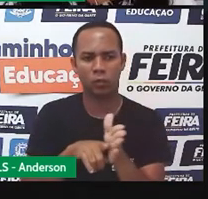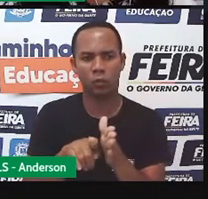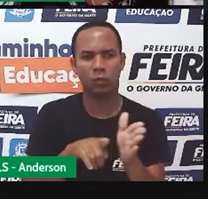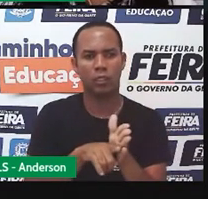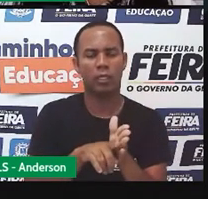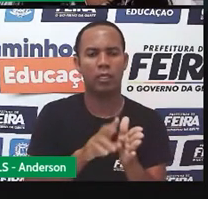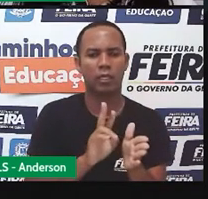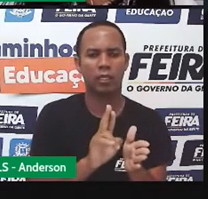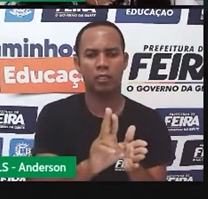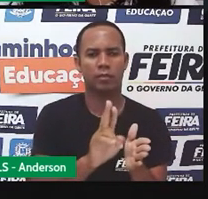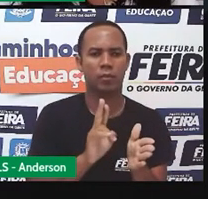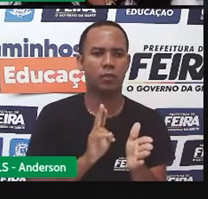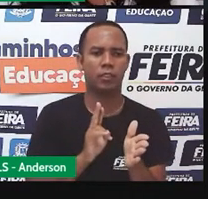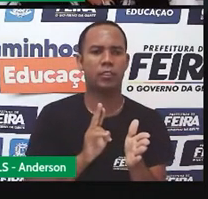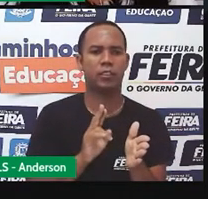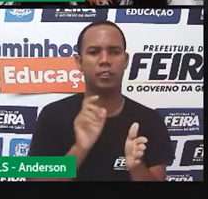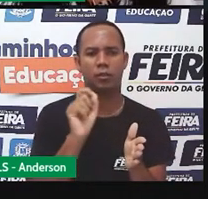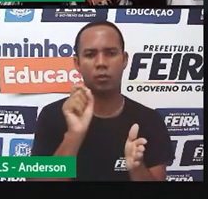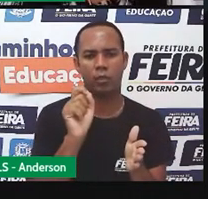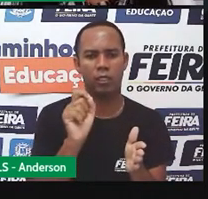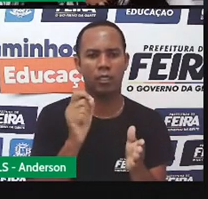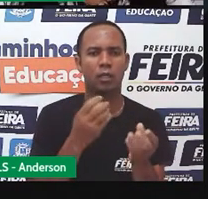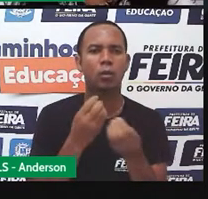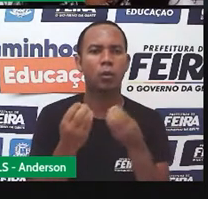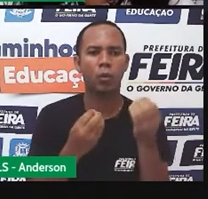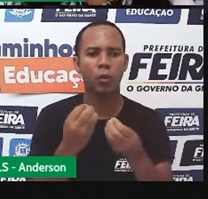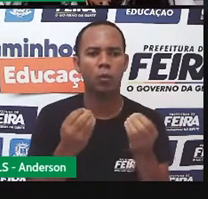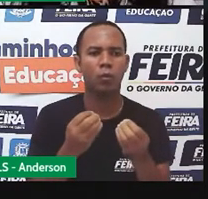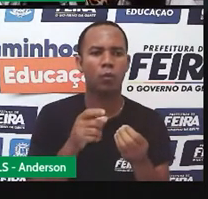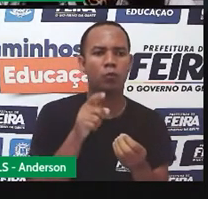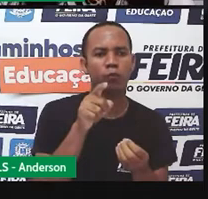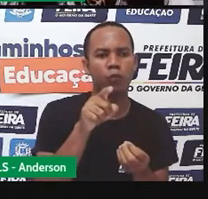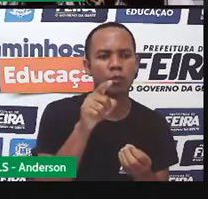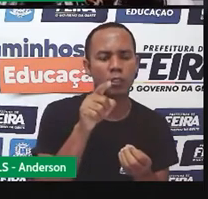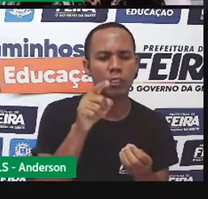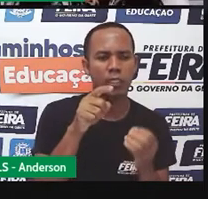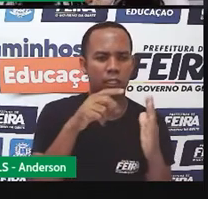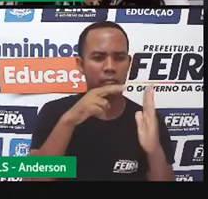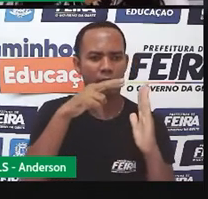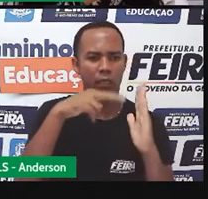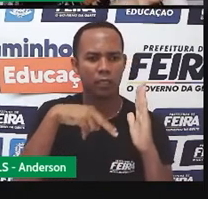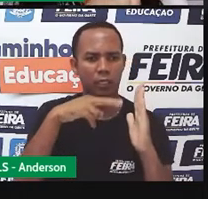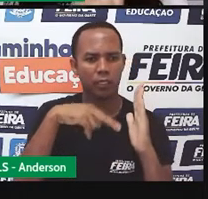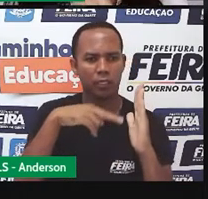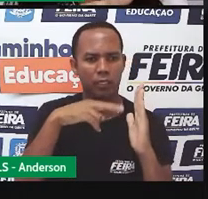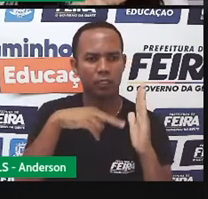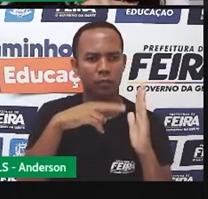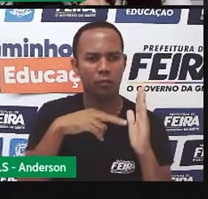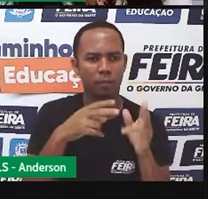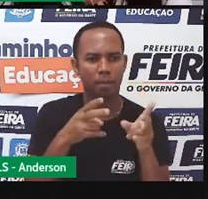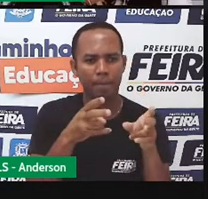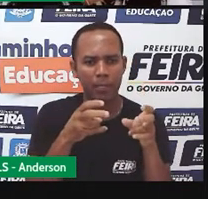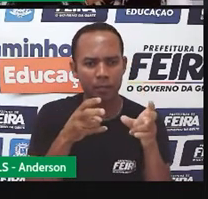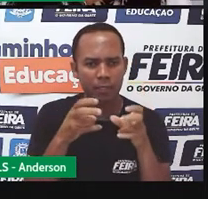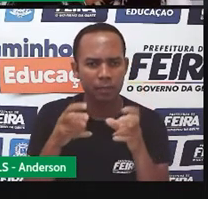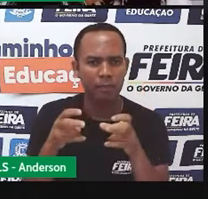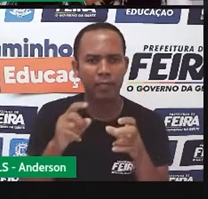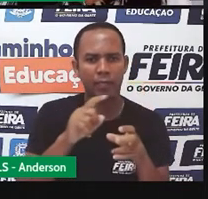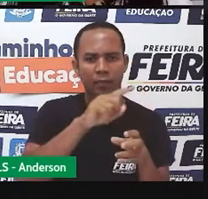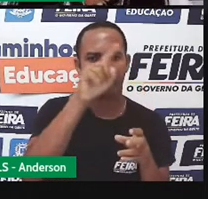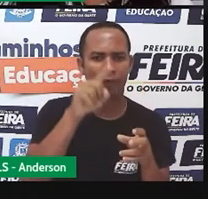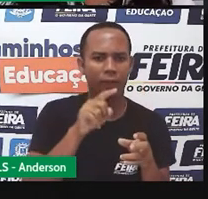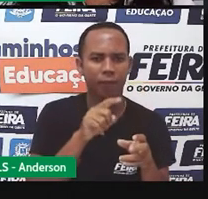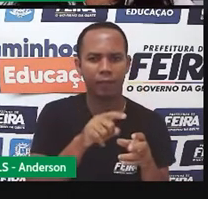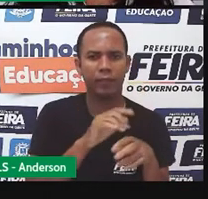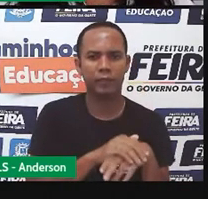respondidas sem a necessidade de você que está lendo, observar as interrogações.